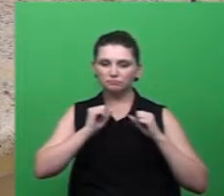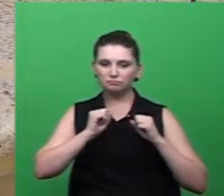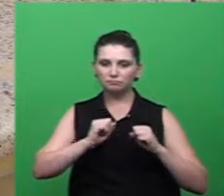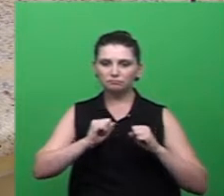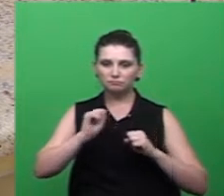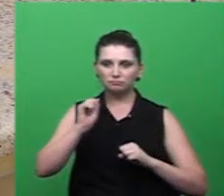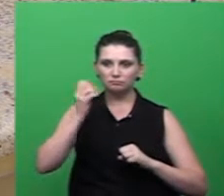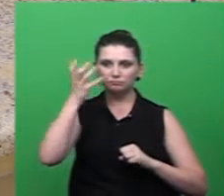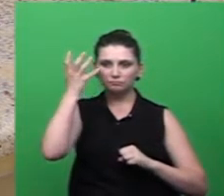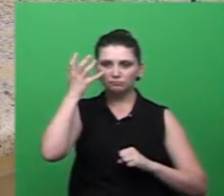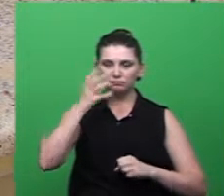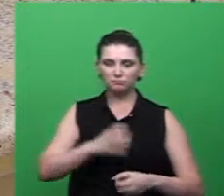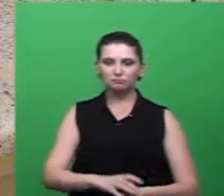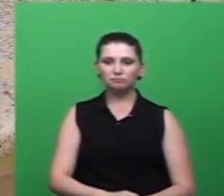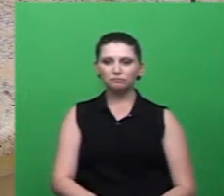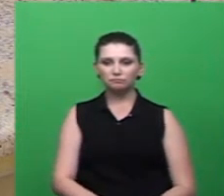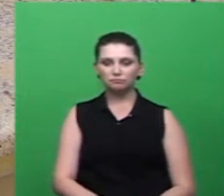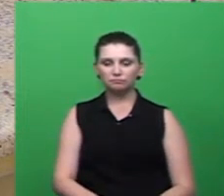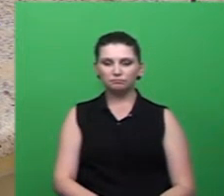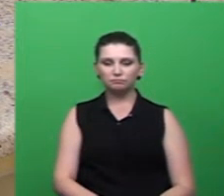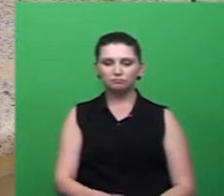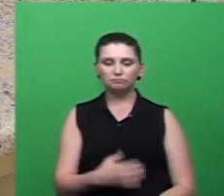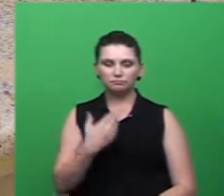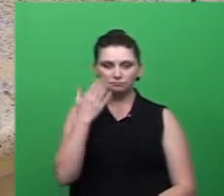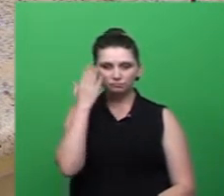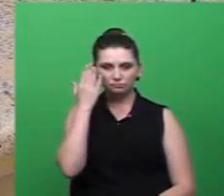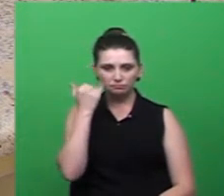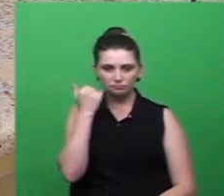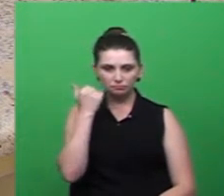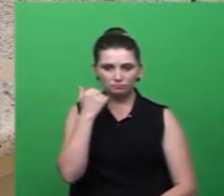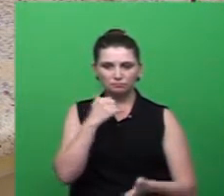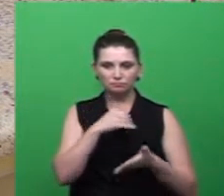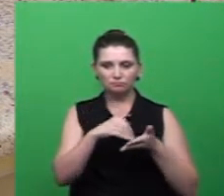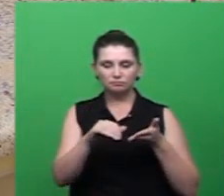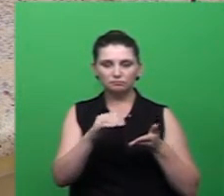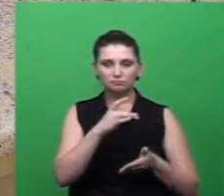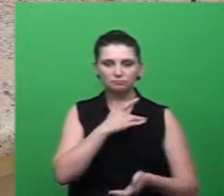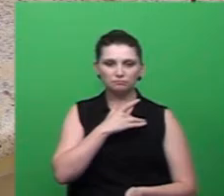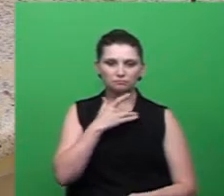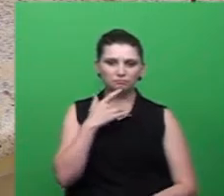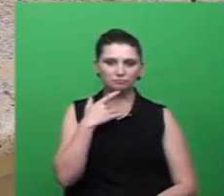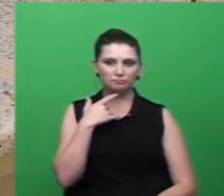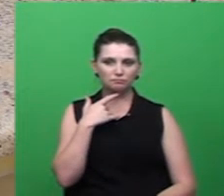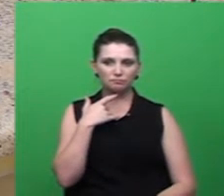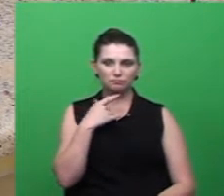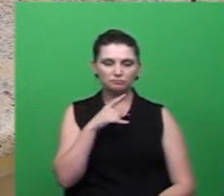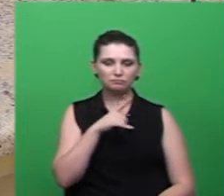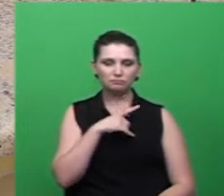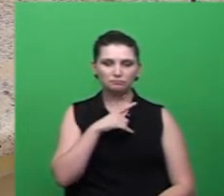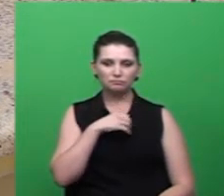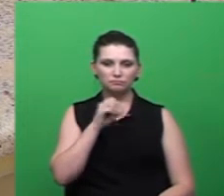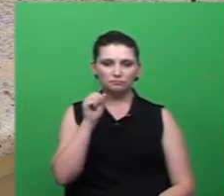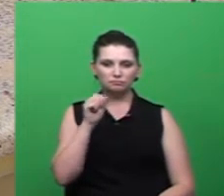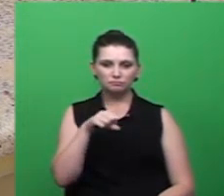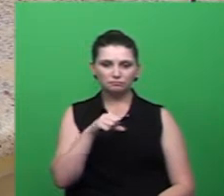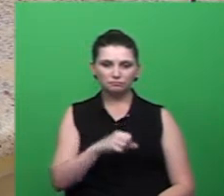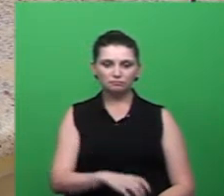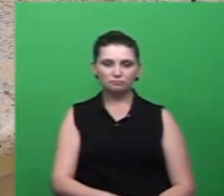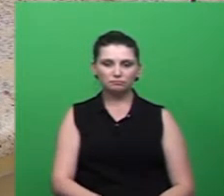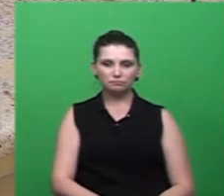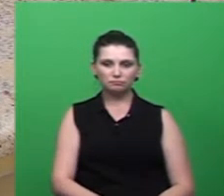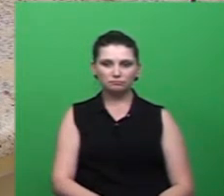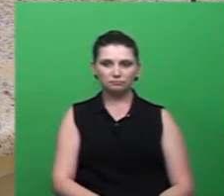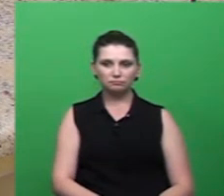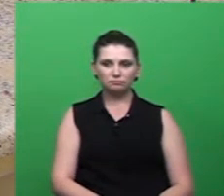da Saúde ele tem bastante material que poderiam ser disponibilizados